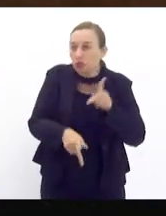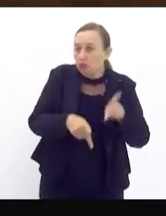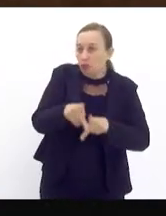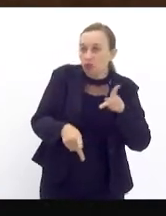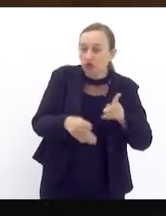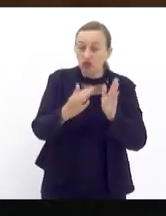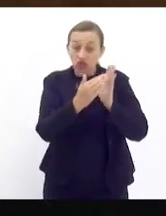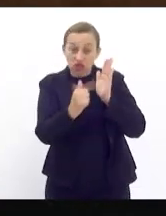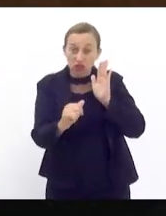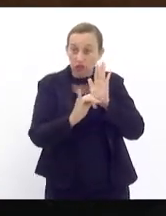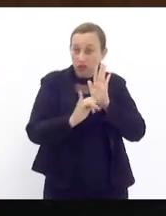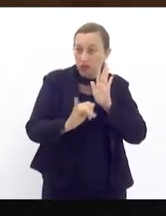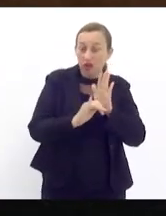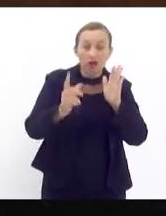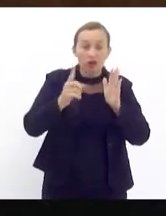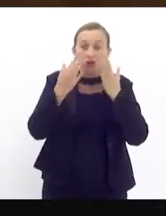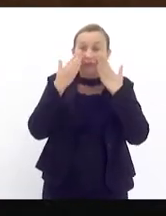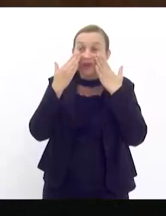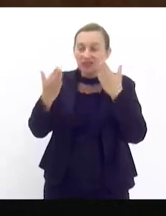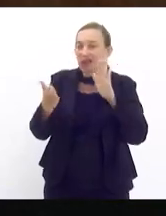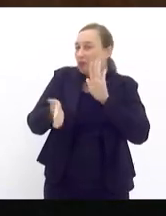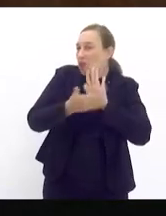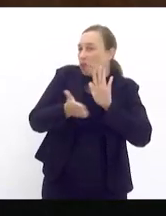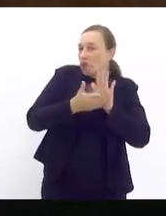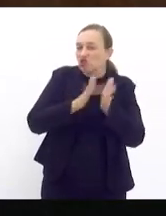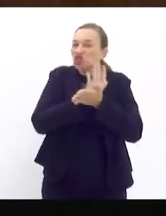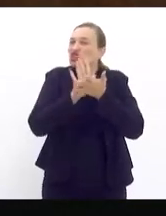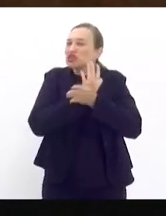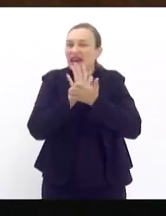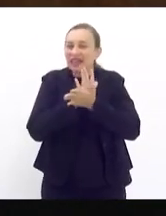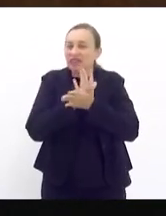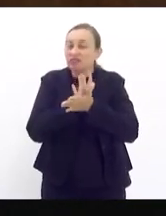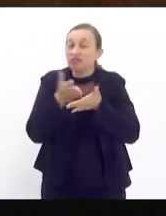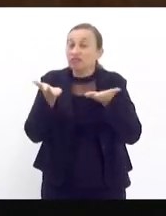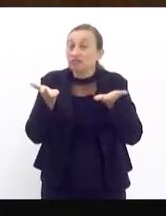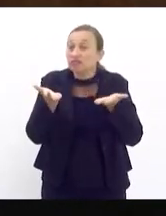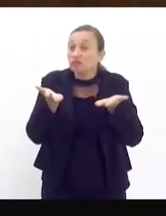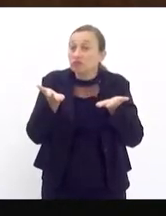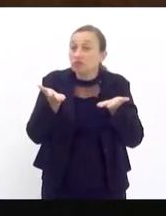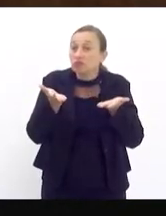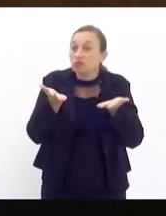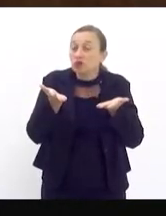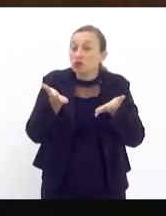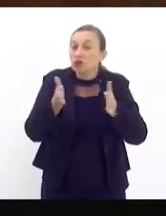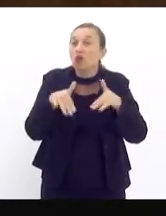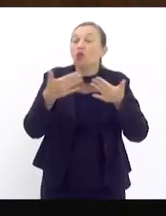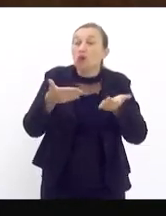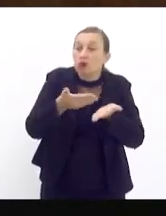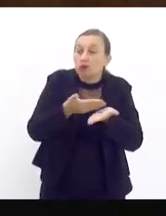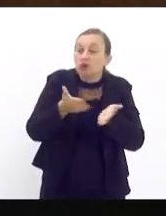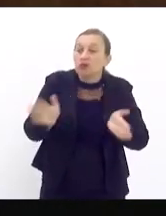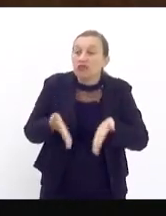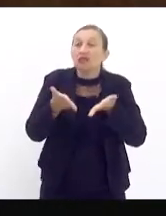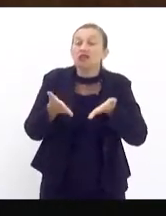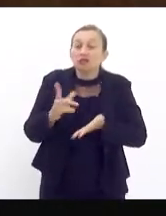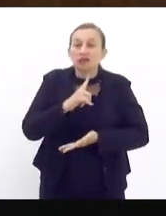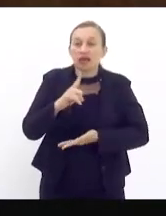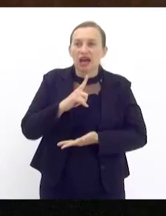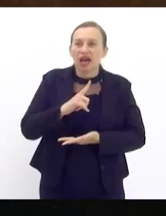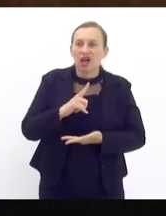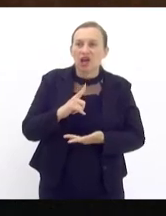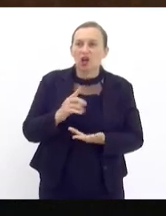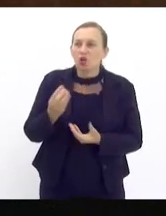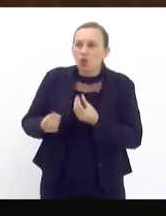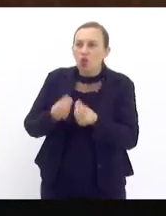edital e não apresentar nenhuma proposta de contrapartida. Qual é a contrapartida que vai ter? Do jeito que está,